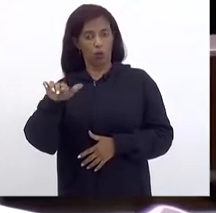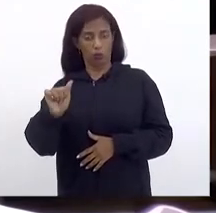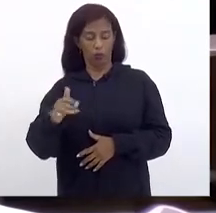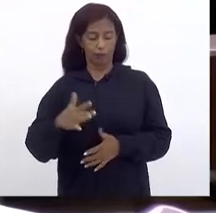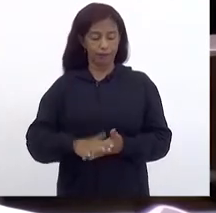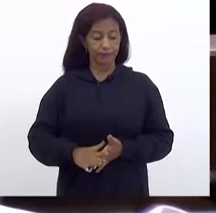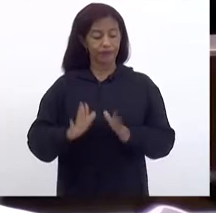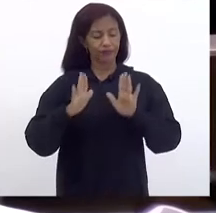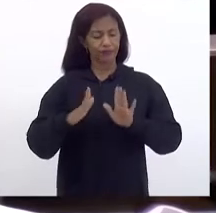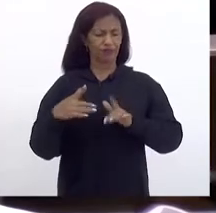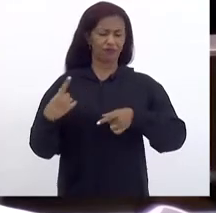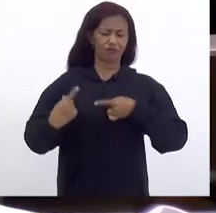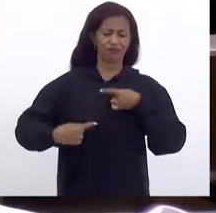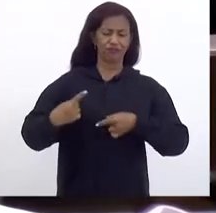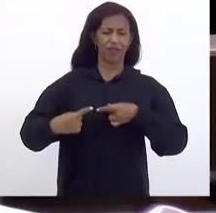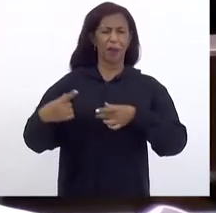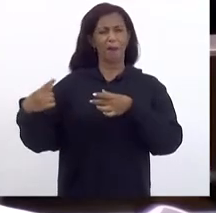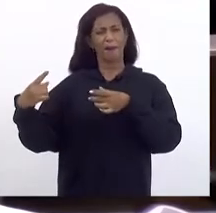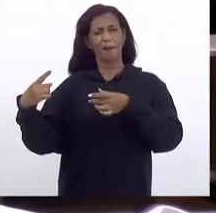Discutiu aqui Muito